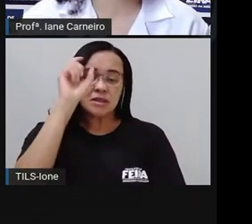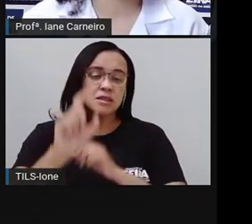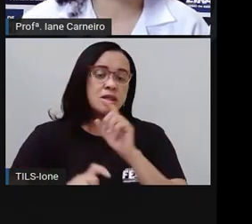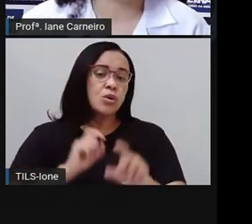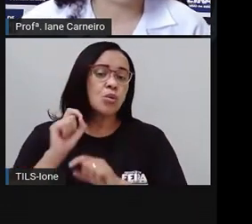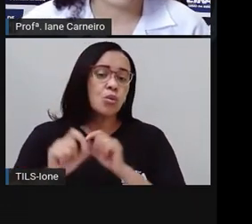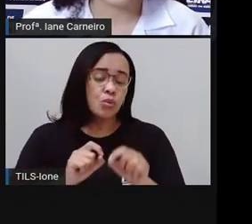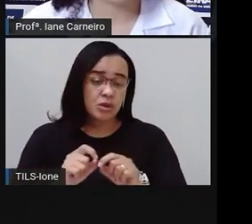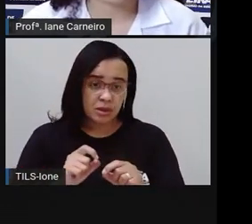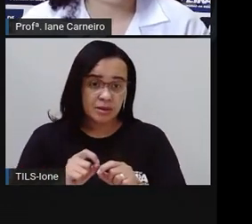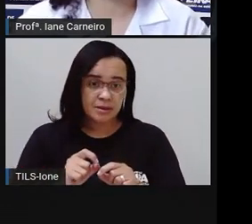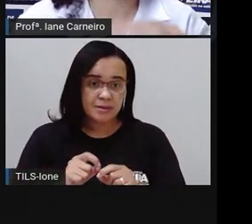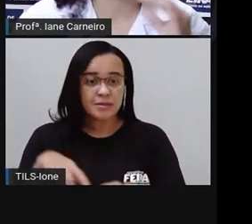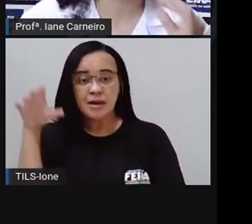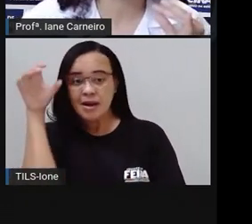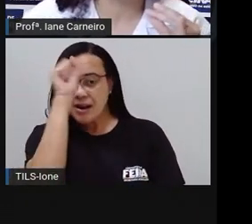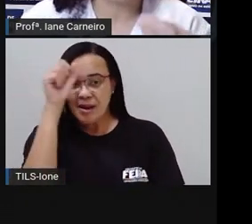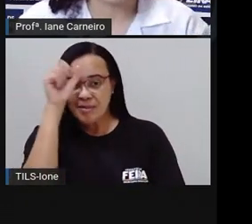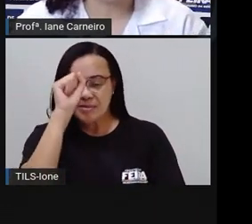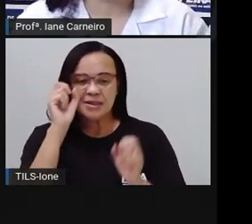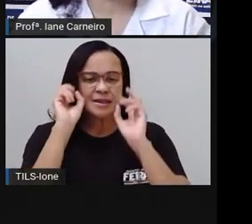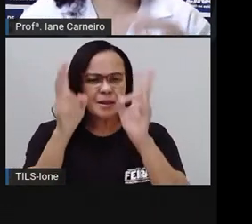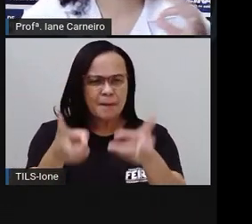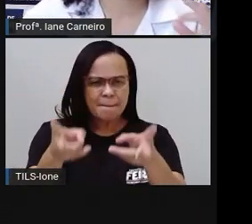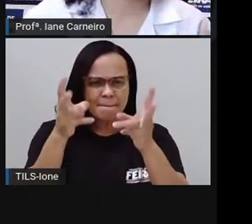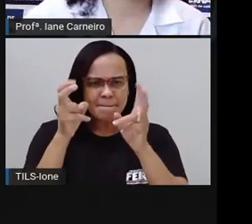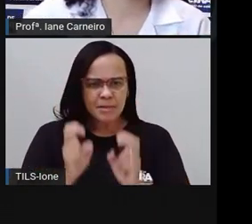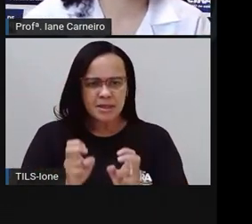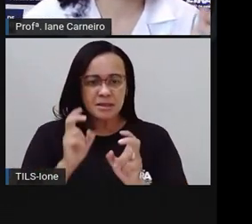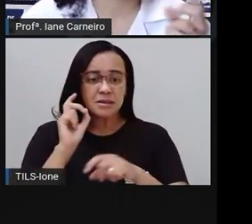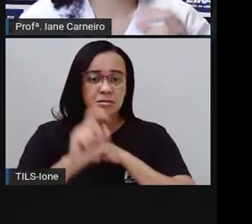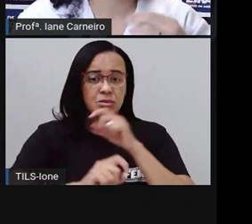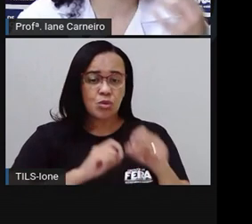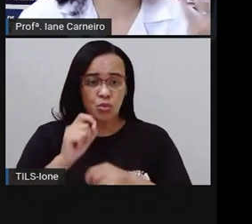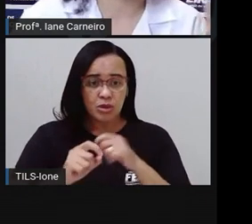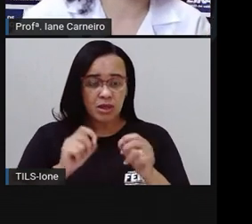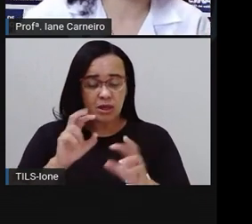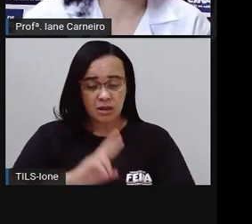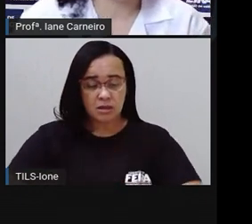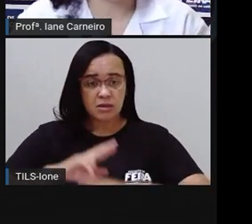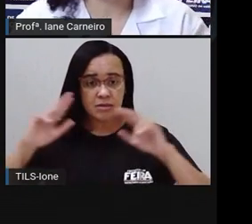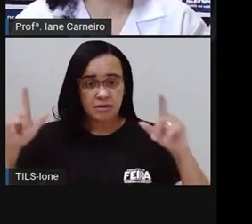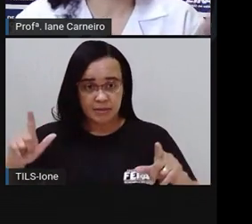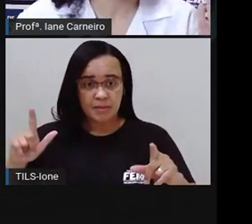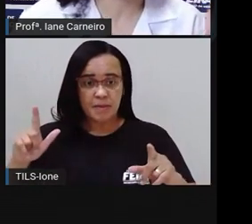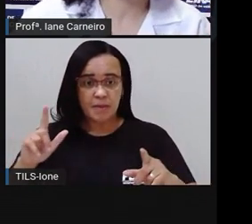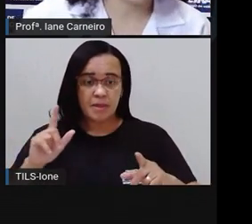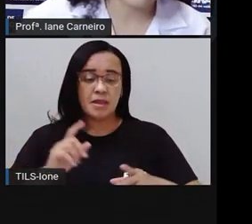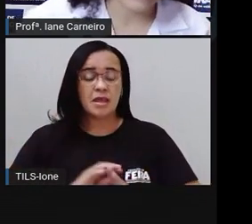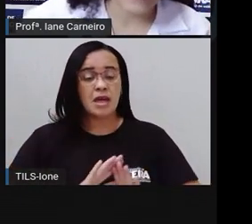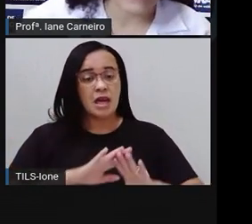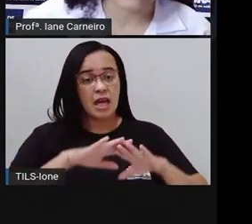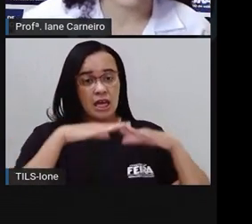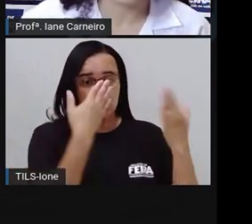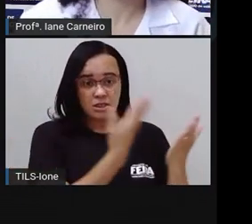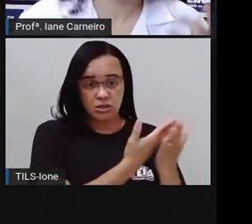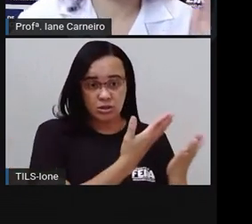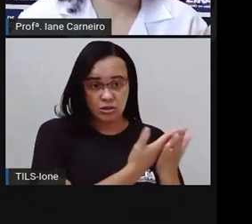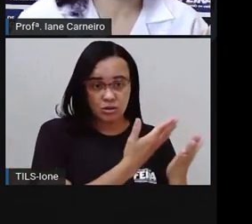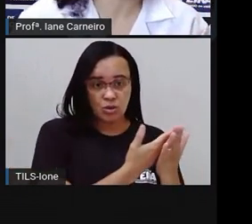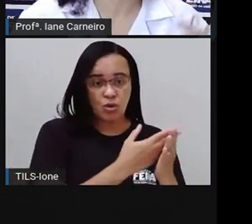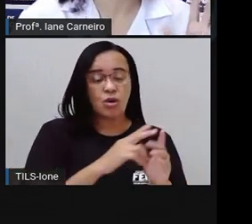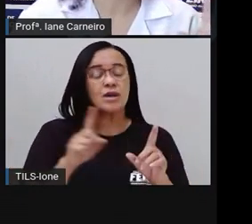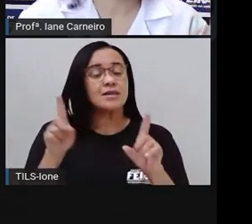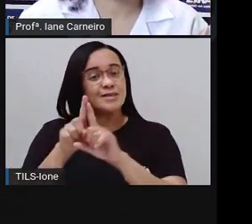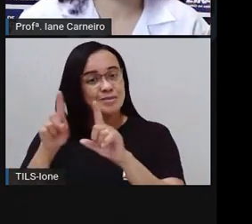Nós vamos aprender a perceber a diferença entre o ambiente da escola e o ambiente de casa, né? São